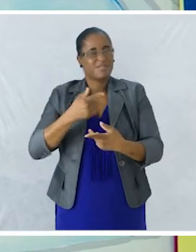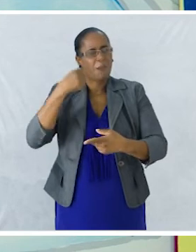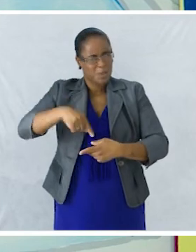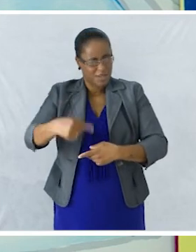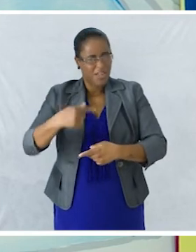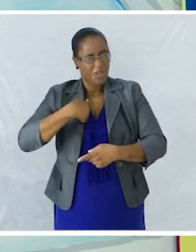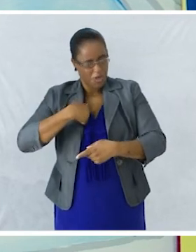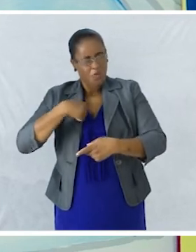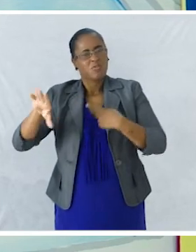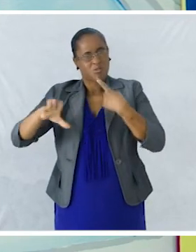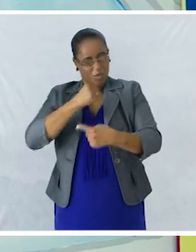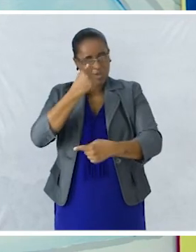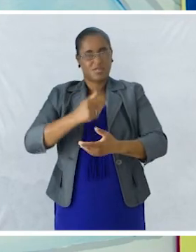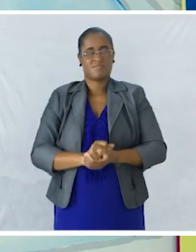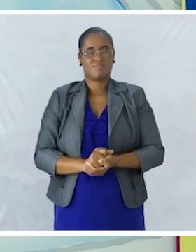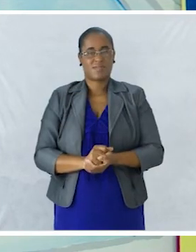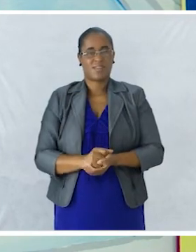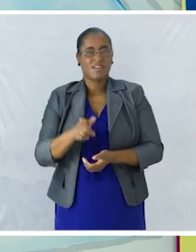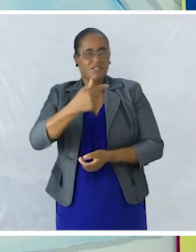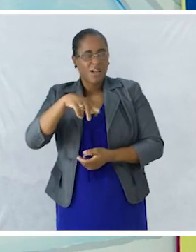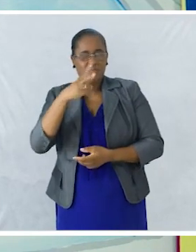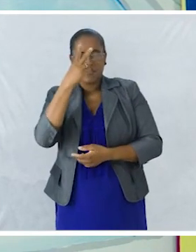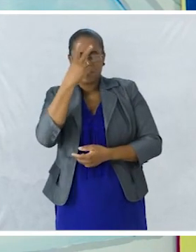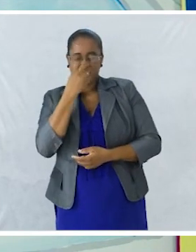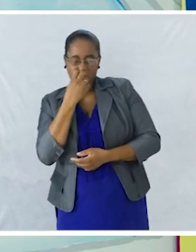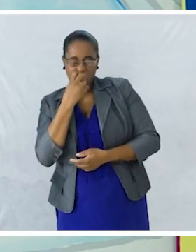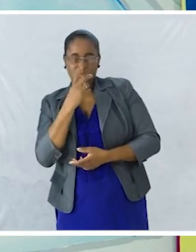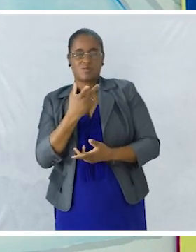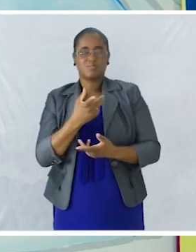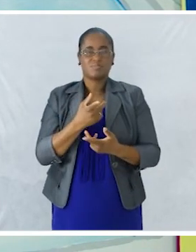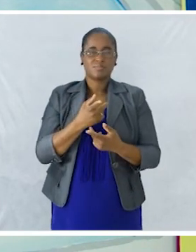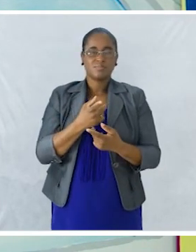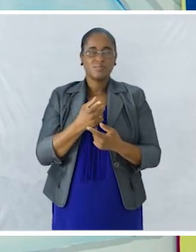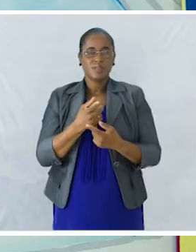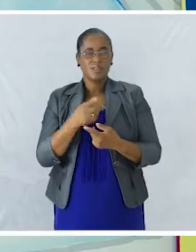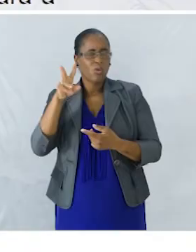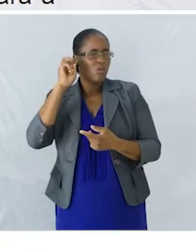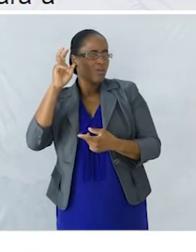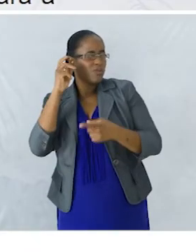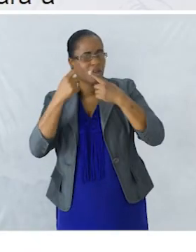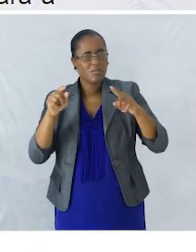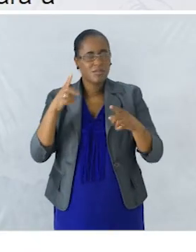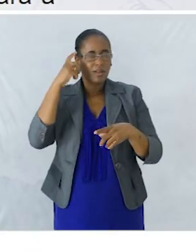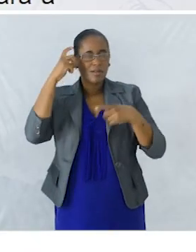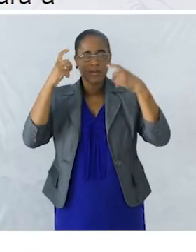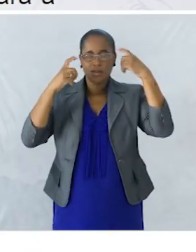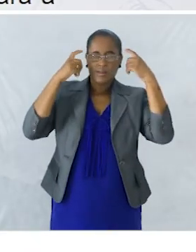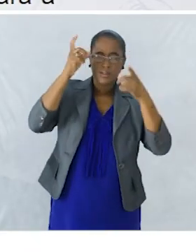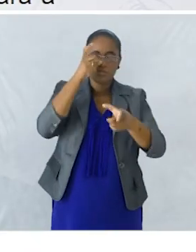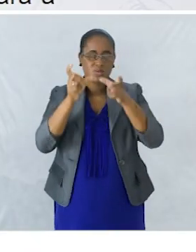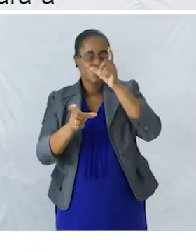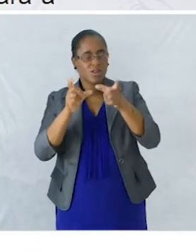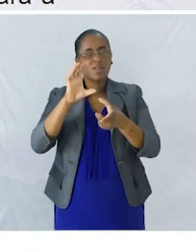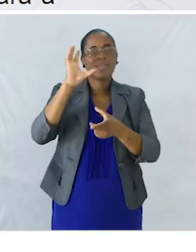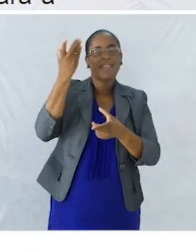E então Vão fechar os olhos Escutar a música Vão imaginar As personagens O tempo O